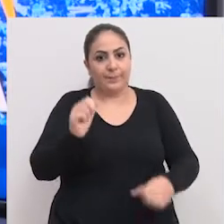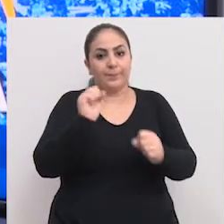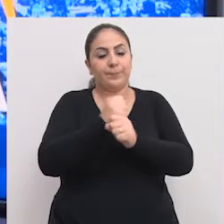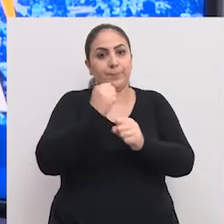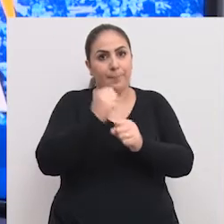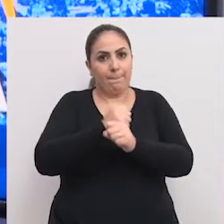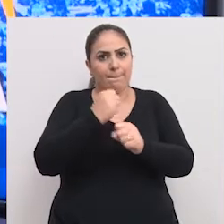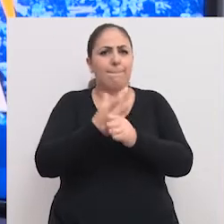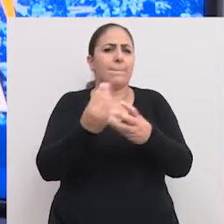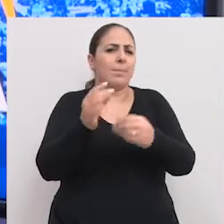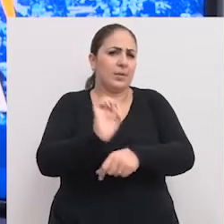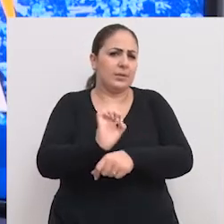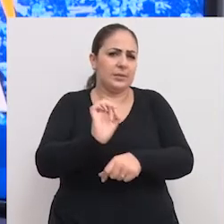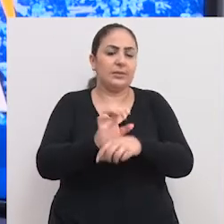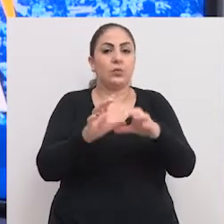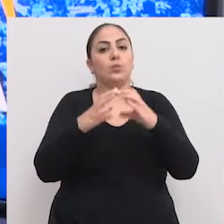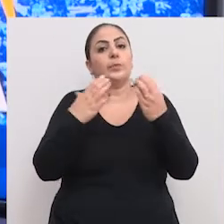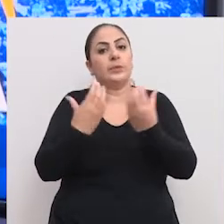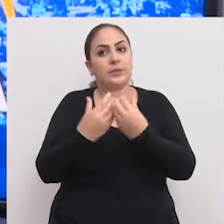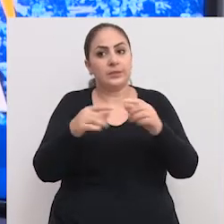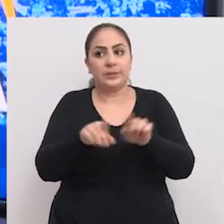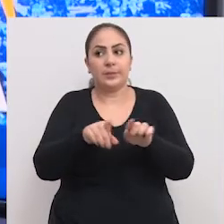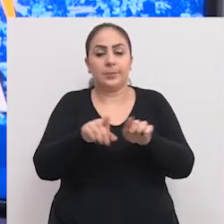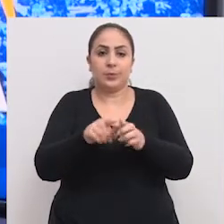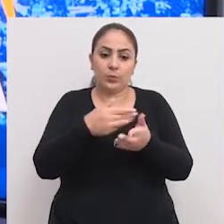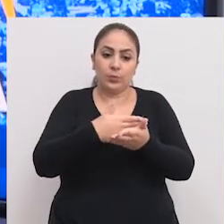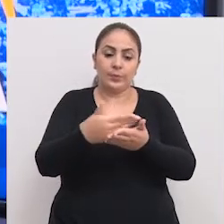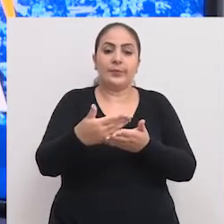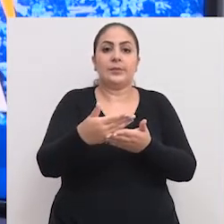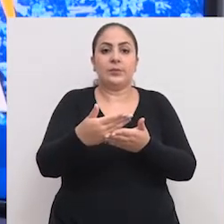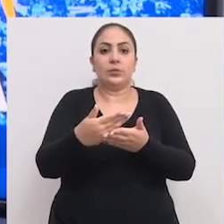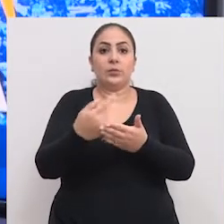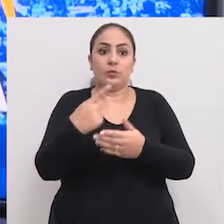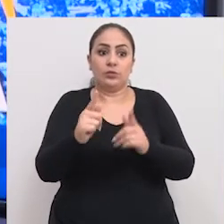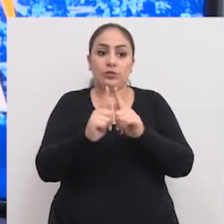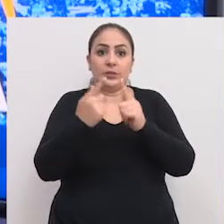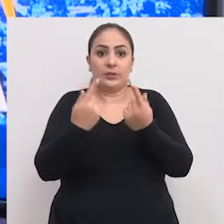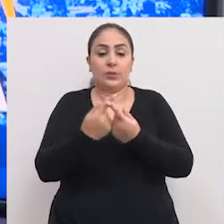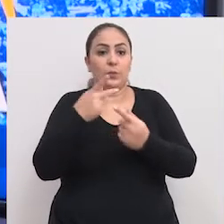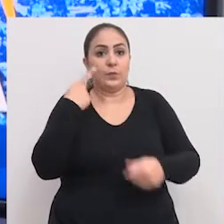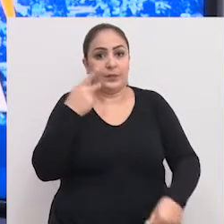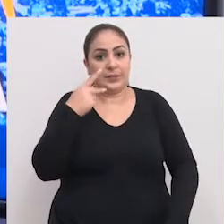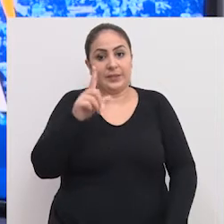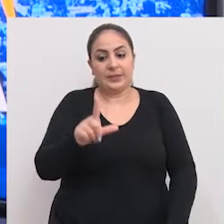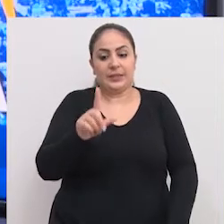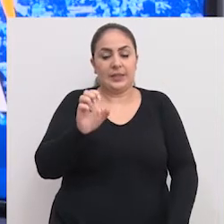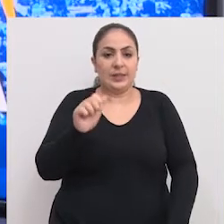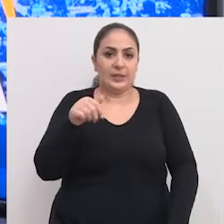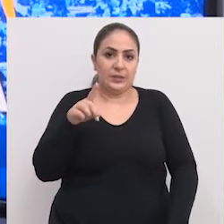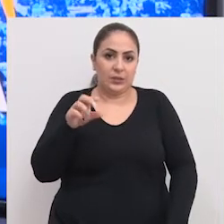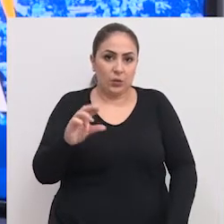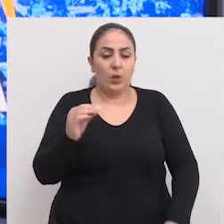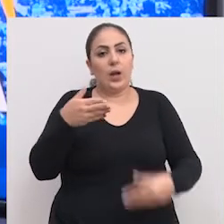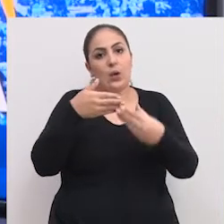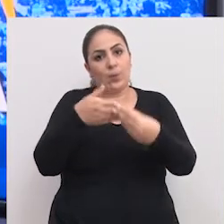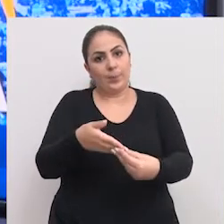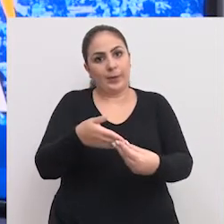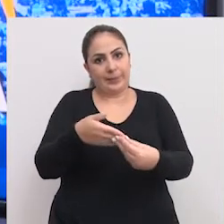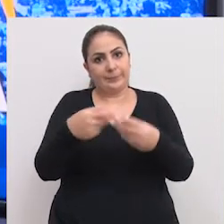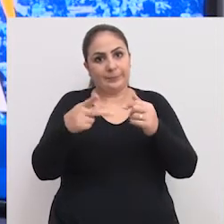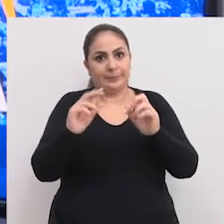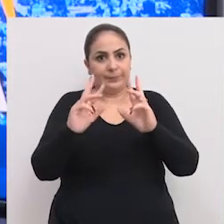A obra é muito aguardada pela comunidade e desde o início do seu mandato, o vereador Leandro Rosso